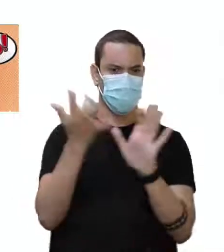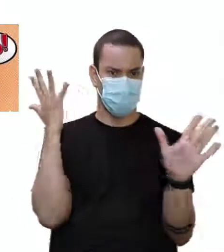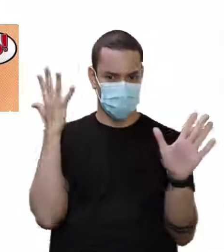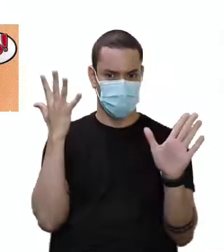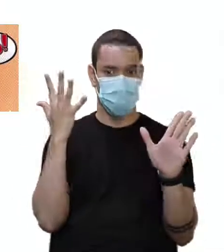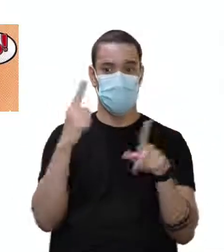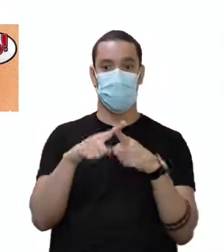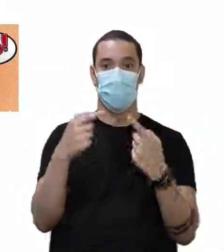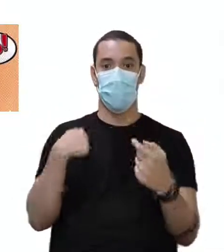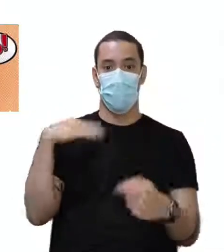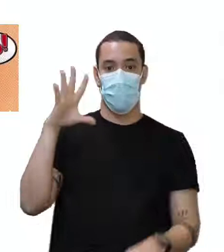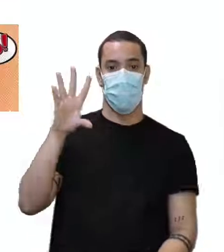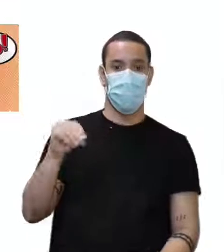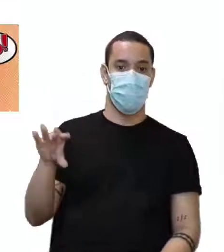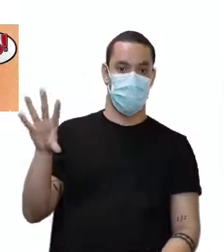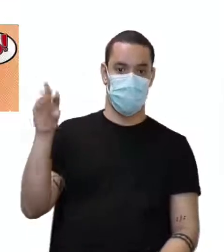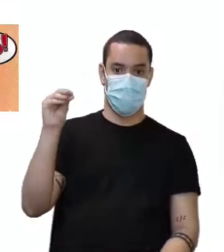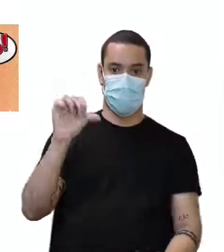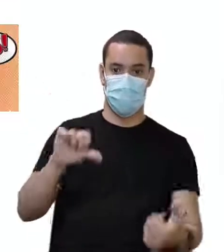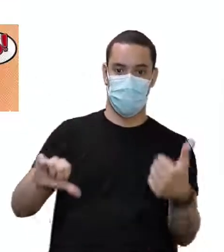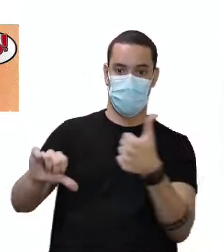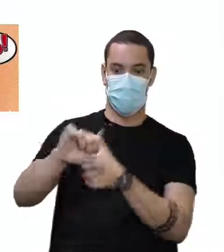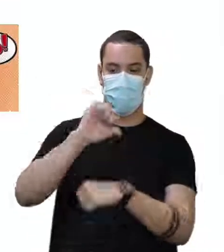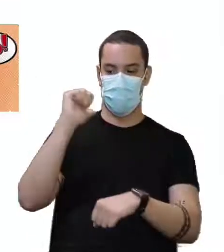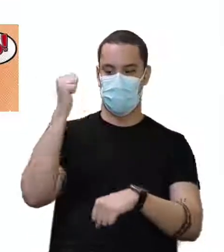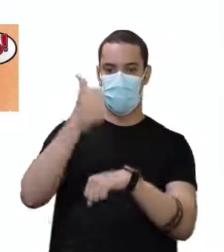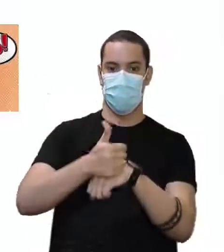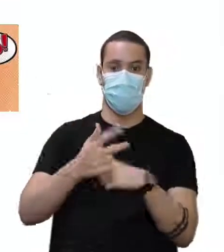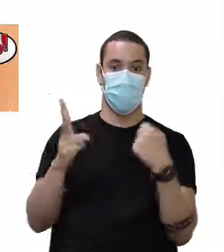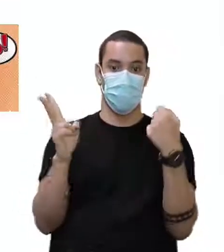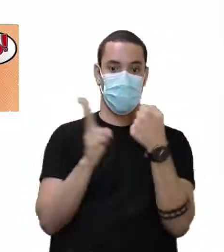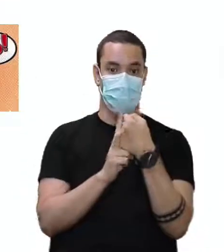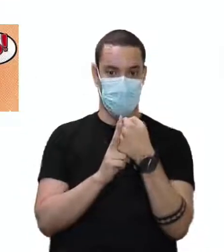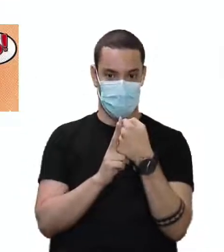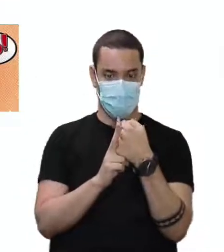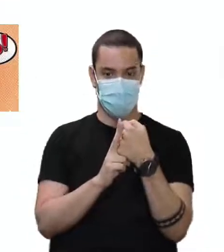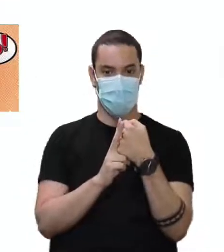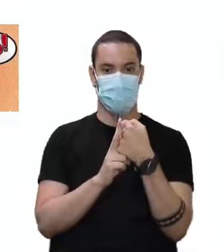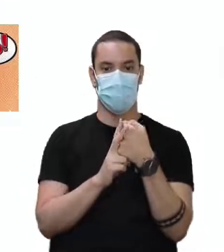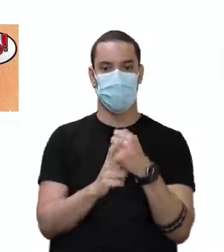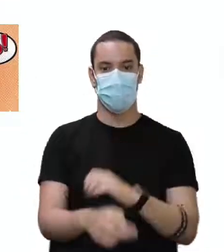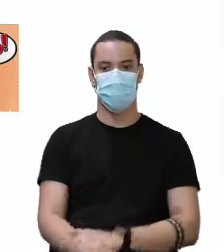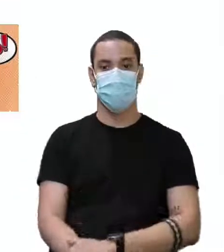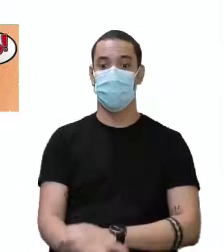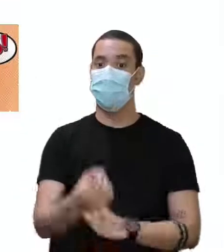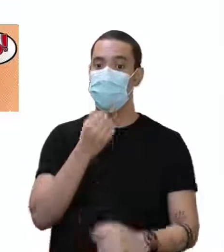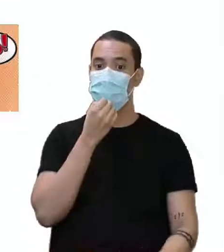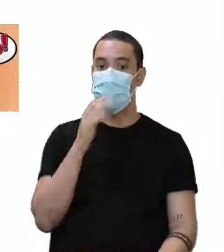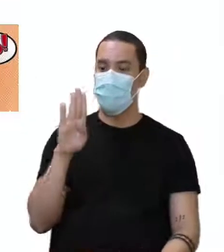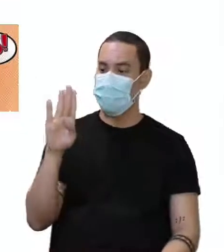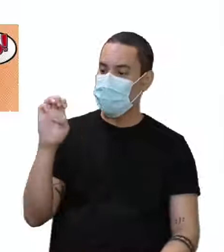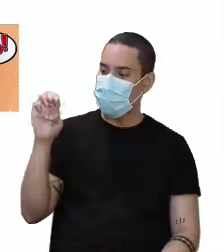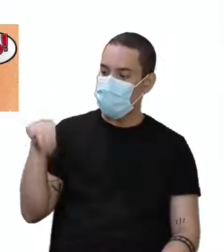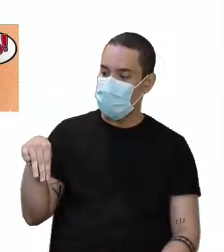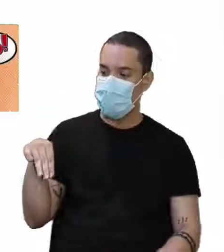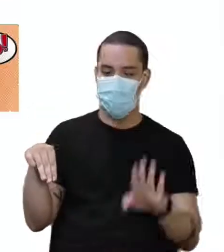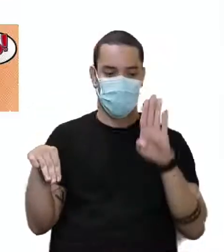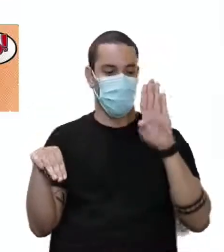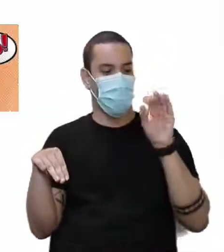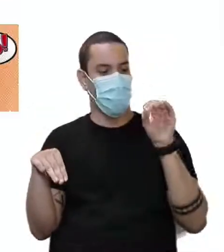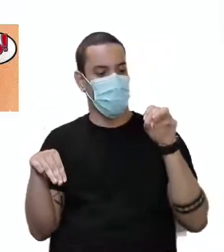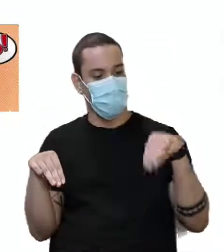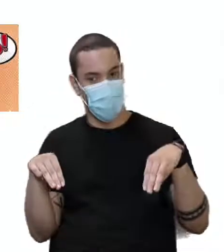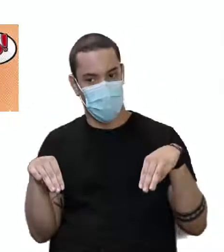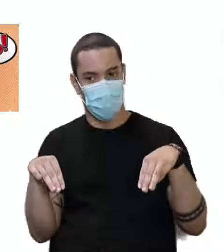ato de falar, esse well vai modificar o verbo falar. Ele fala como? Não falar bem. O quê? Em inglês.